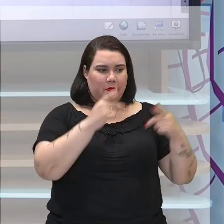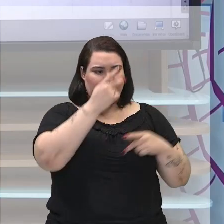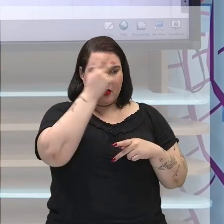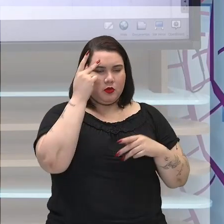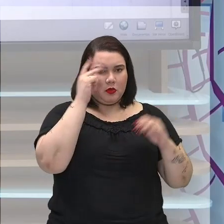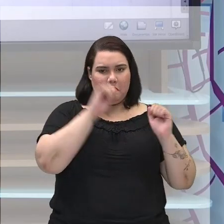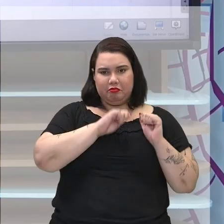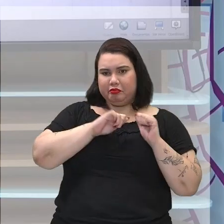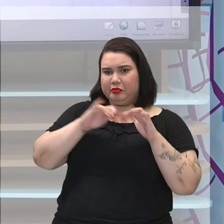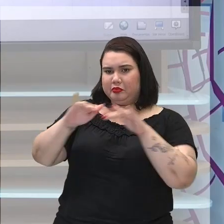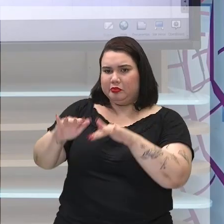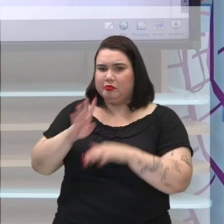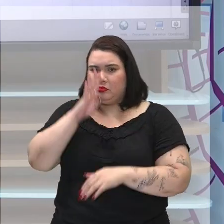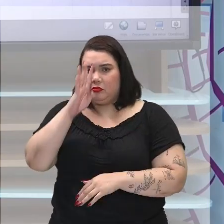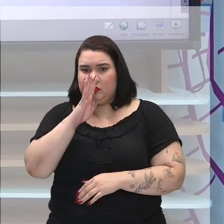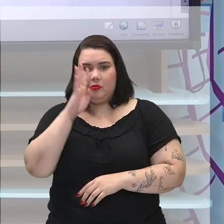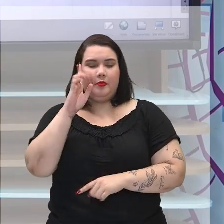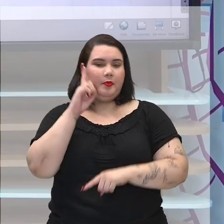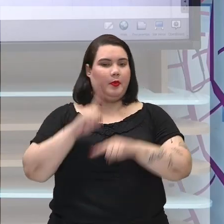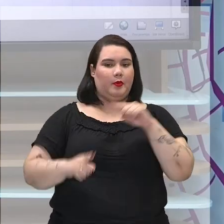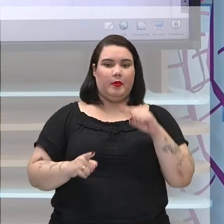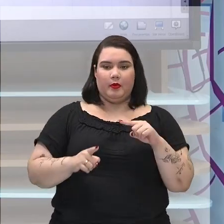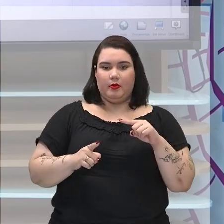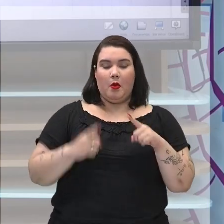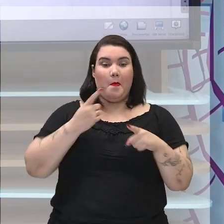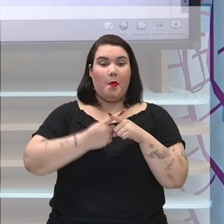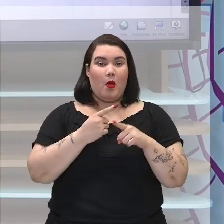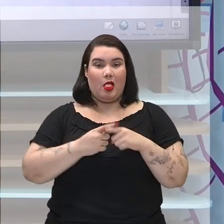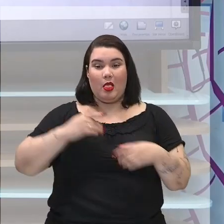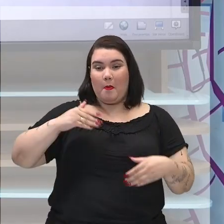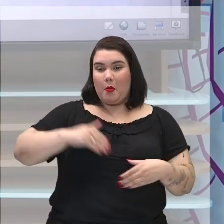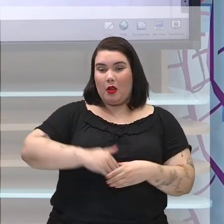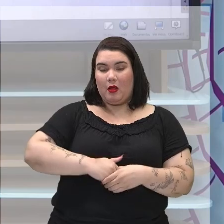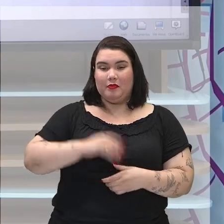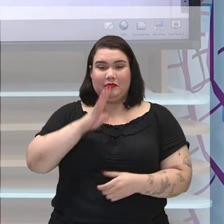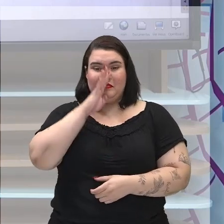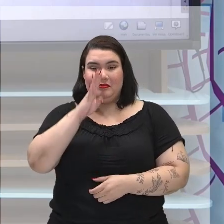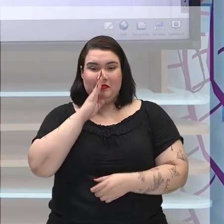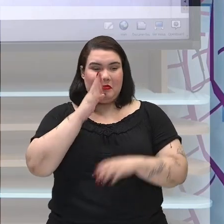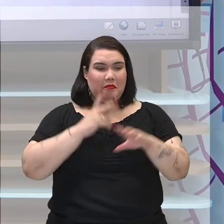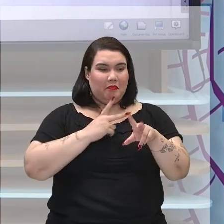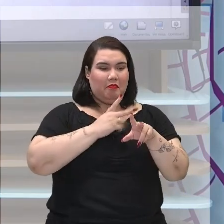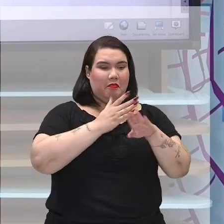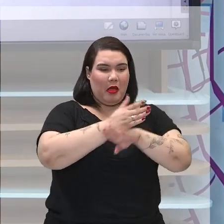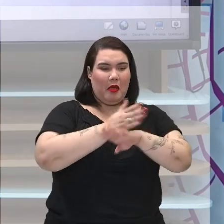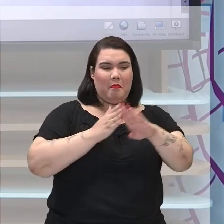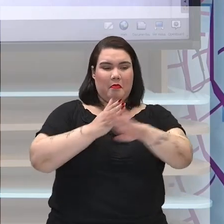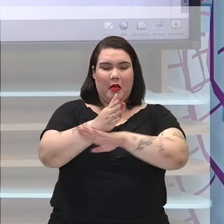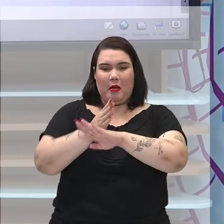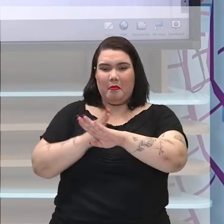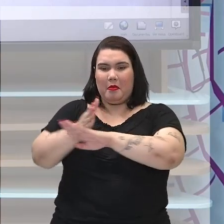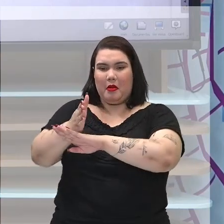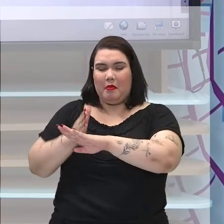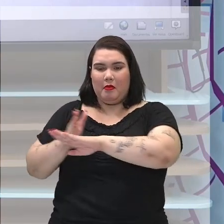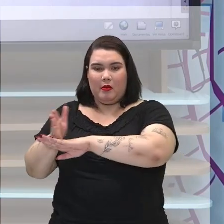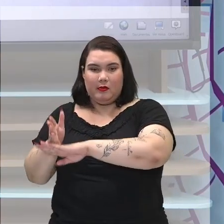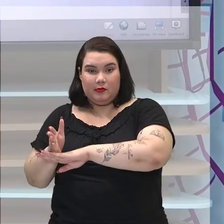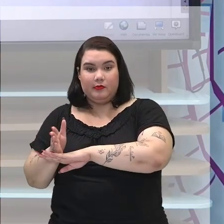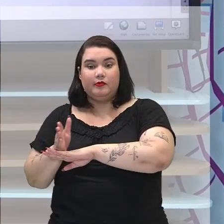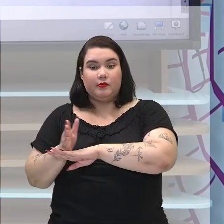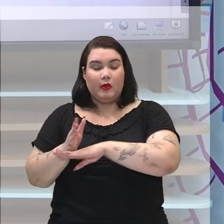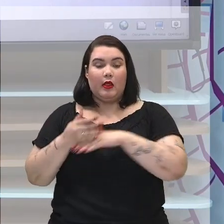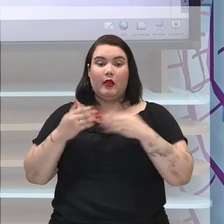invadir afinal de contas o Napoleão tinha invadido né diversos países justamente pela invasão do